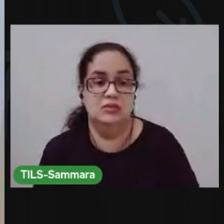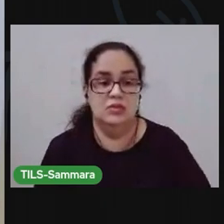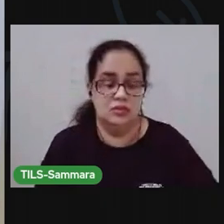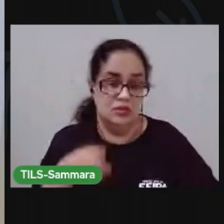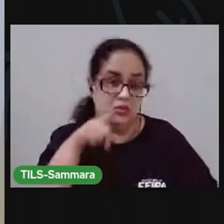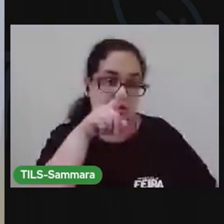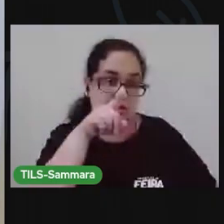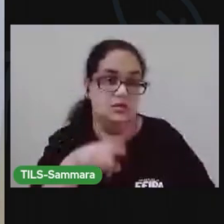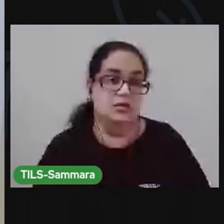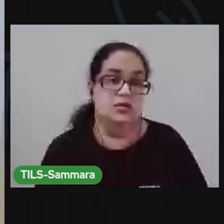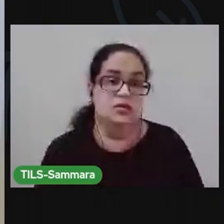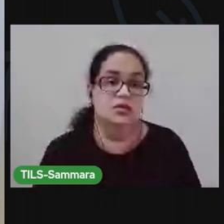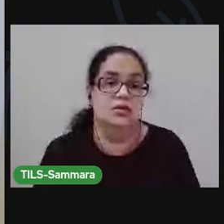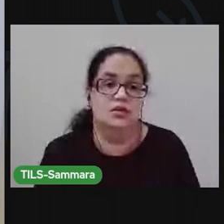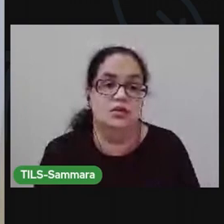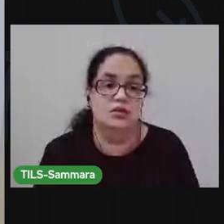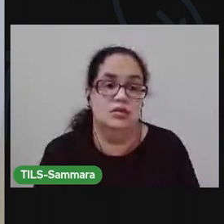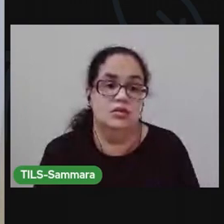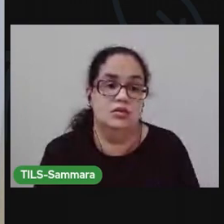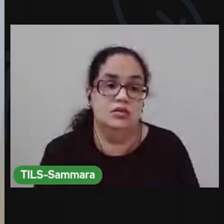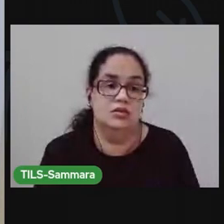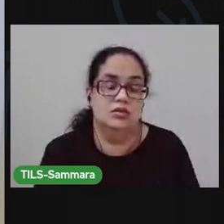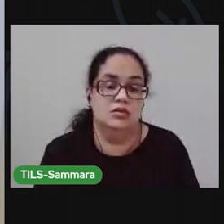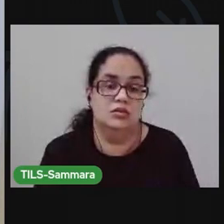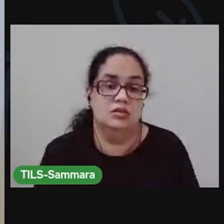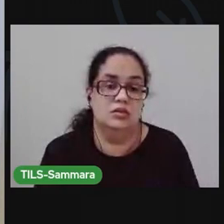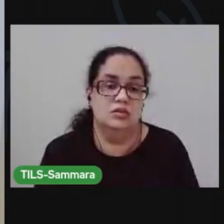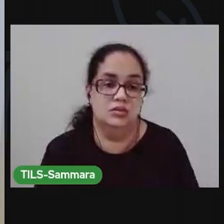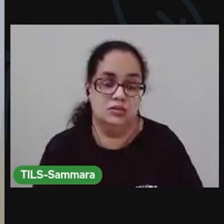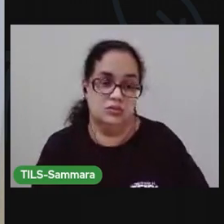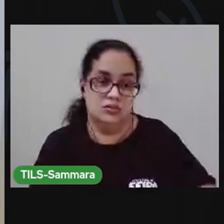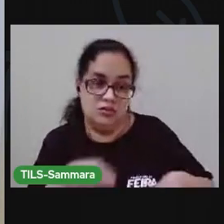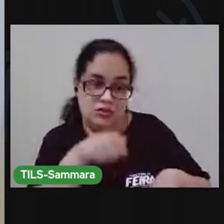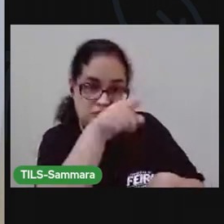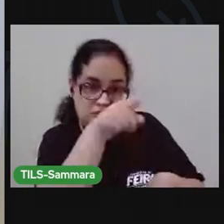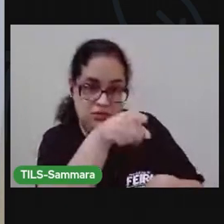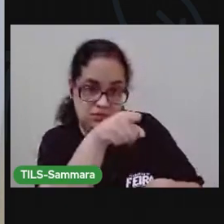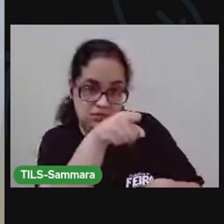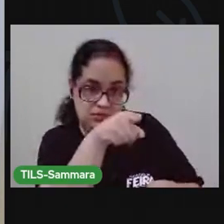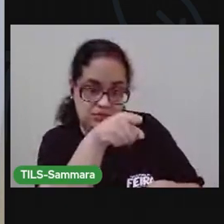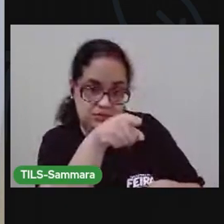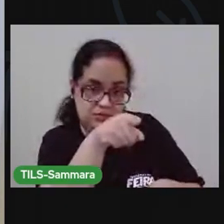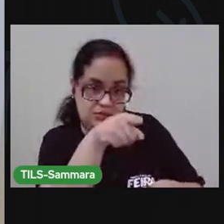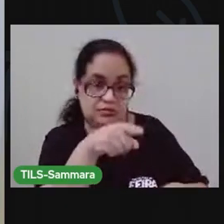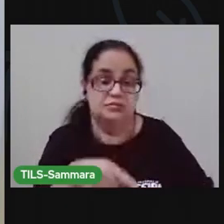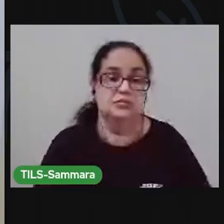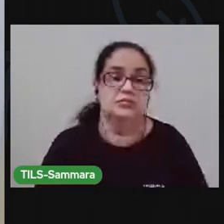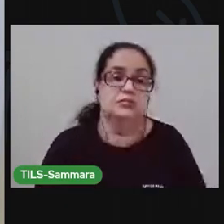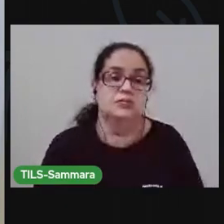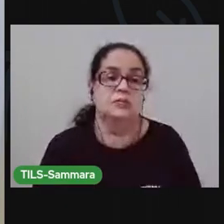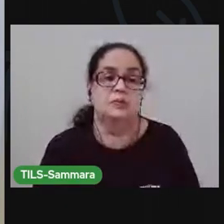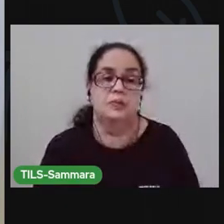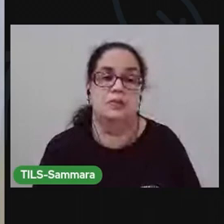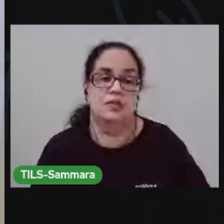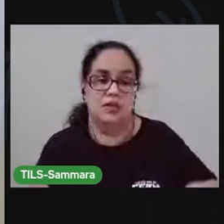Daqui, ó. A aba do lado esquerdo. Eu vou pegar ali, ó.